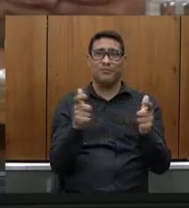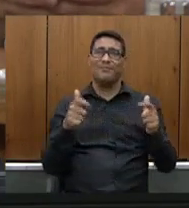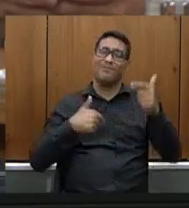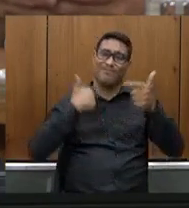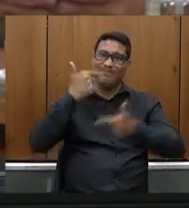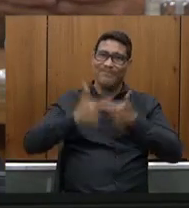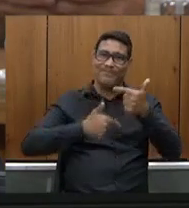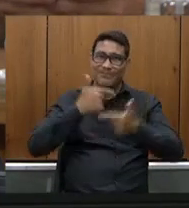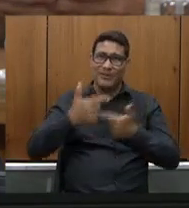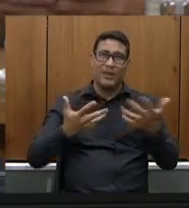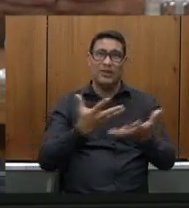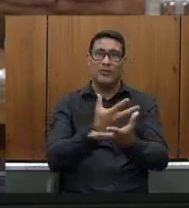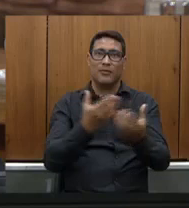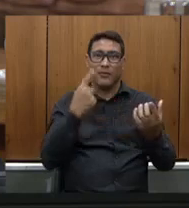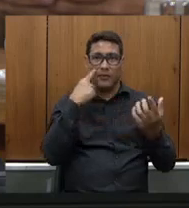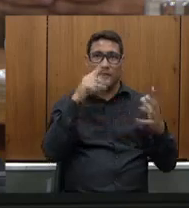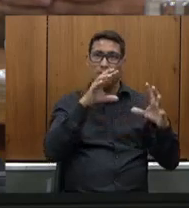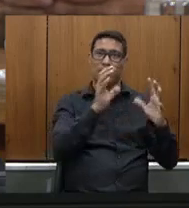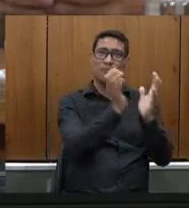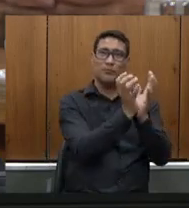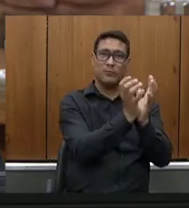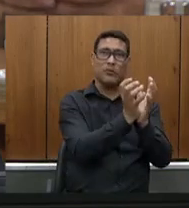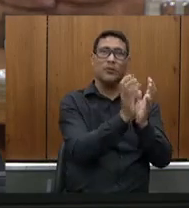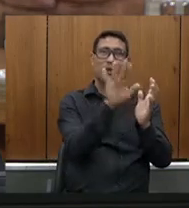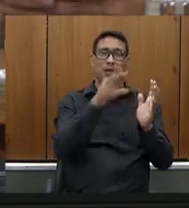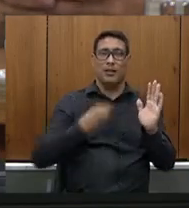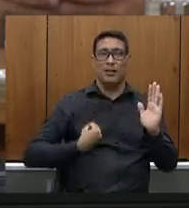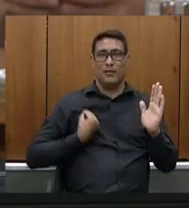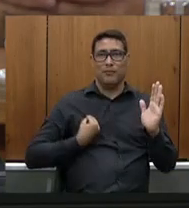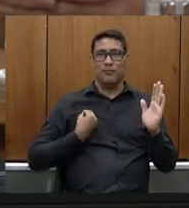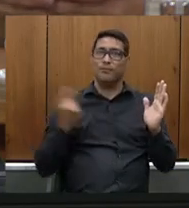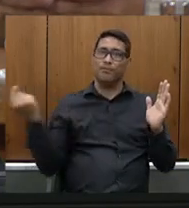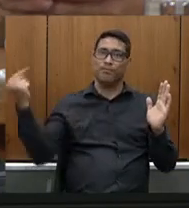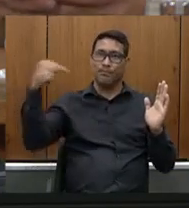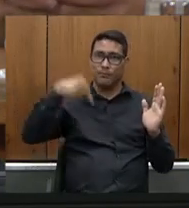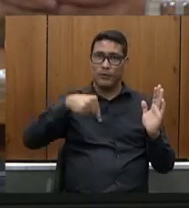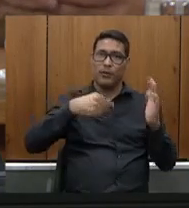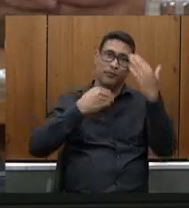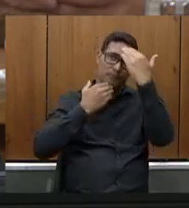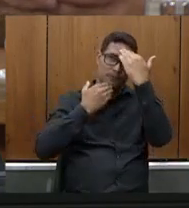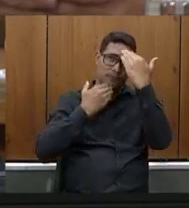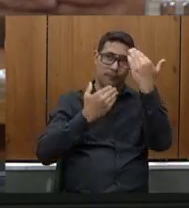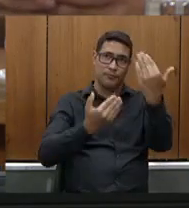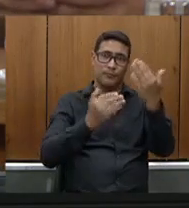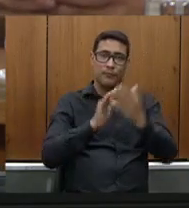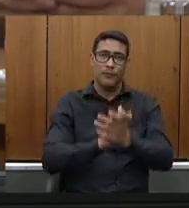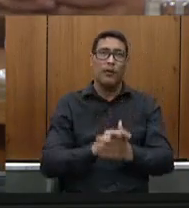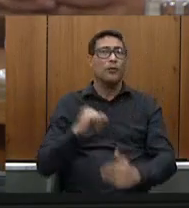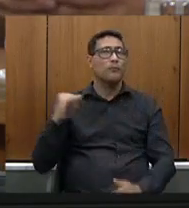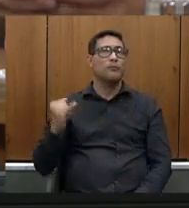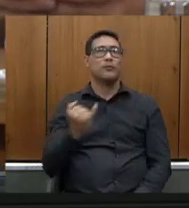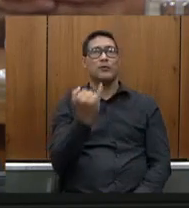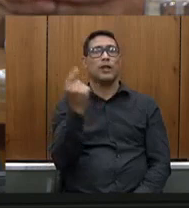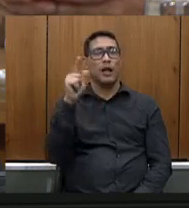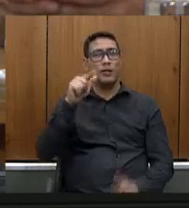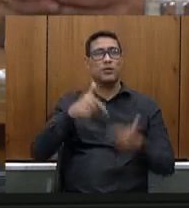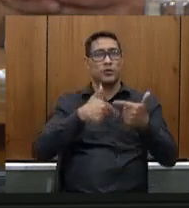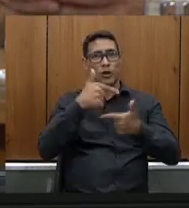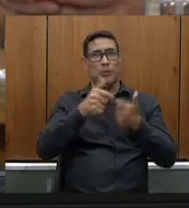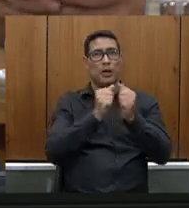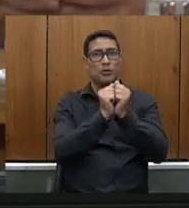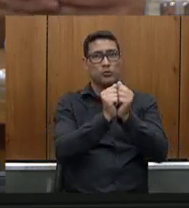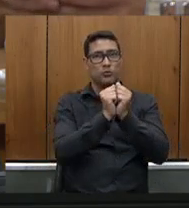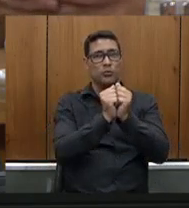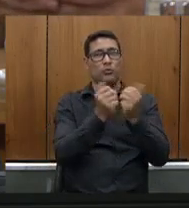olhando para minha querida equipe parte dela que está aqui queria agradecer a oportunidade de fazer esse trabalho com vocês sou